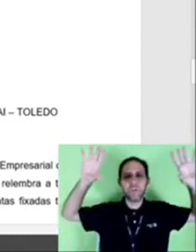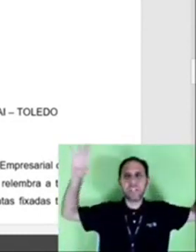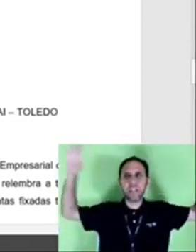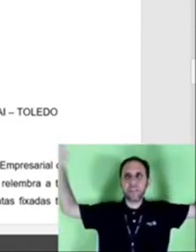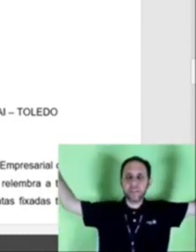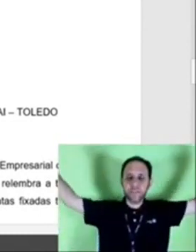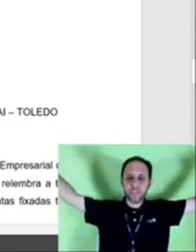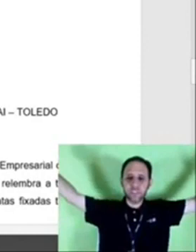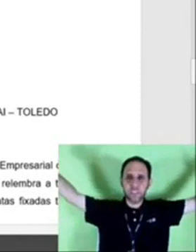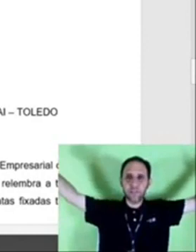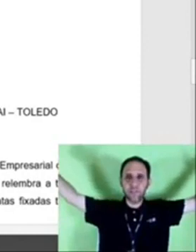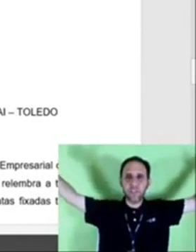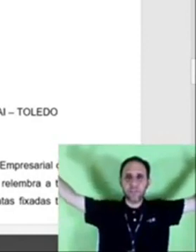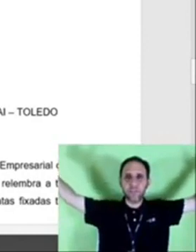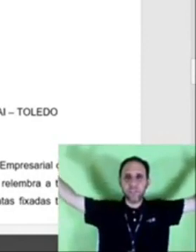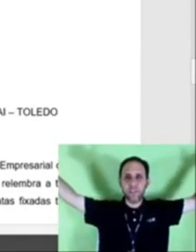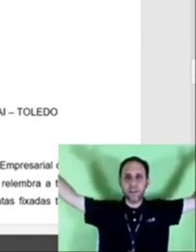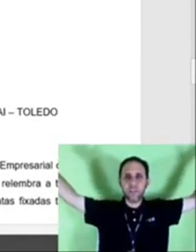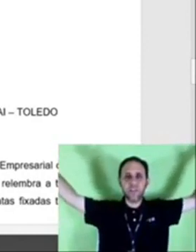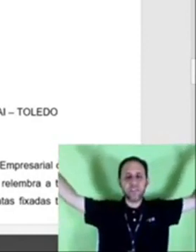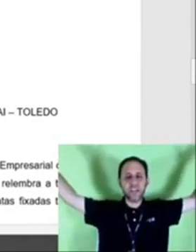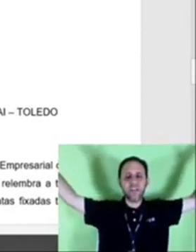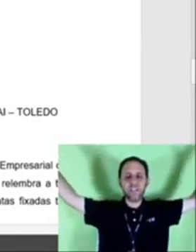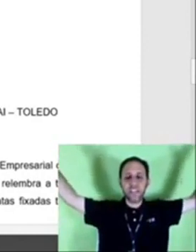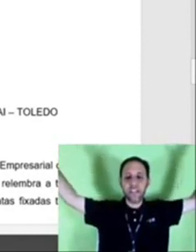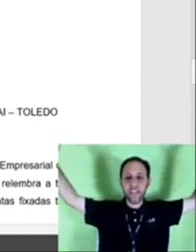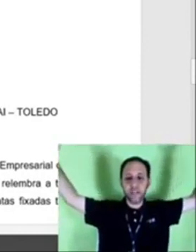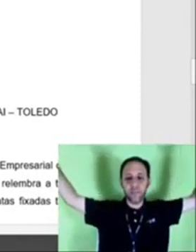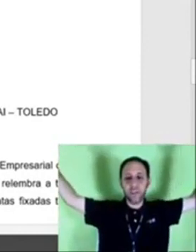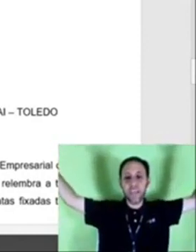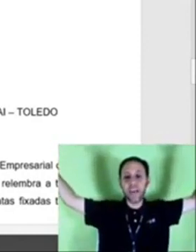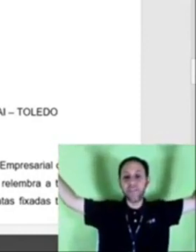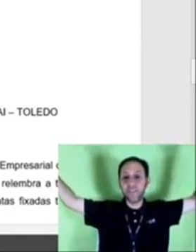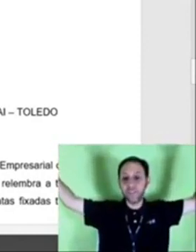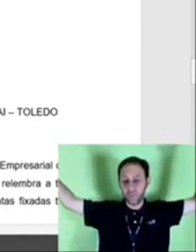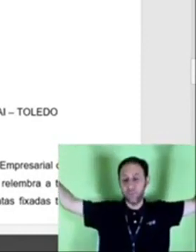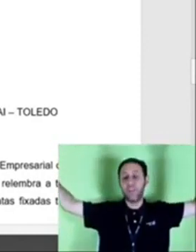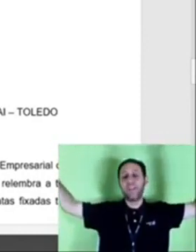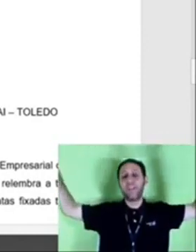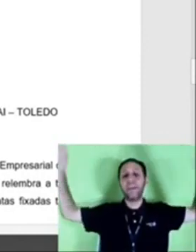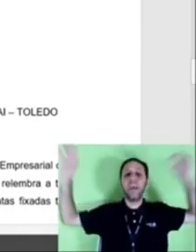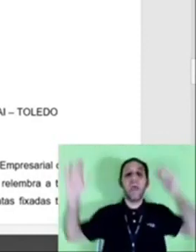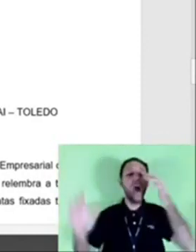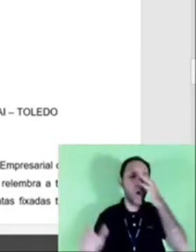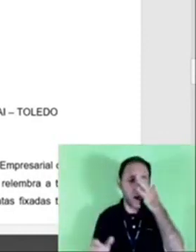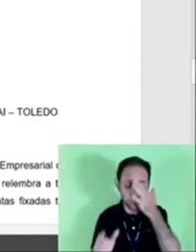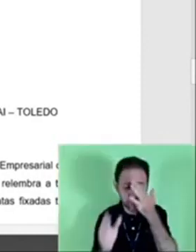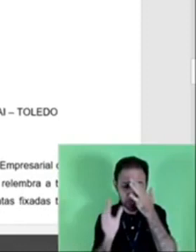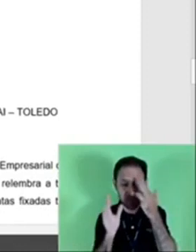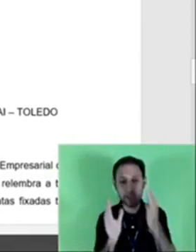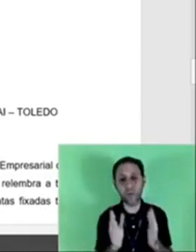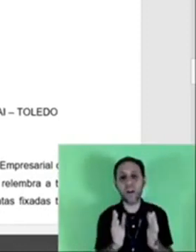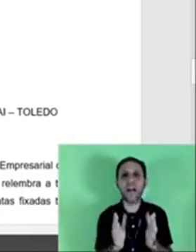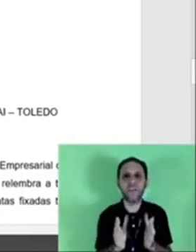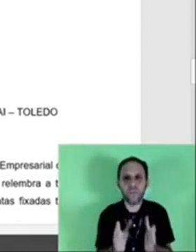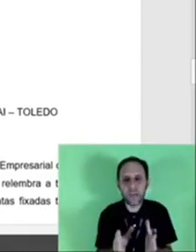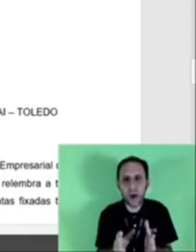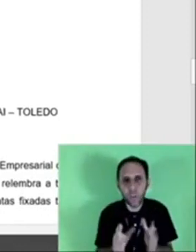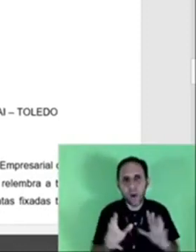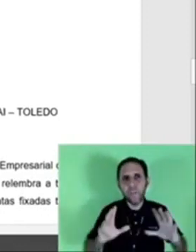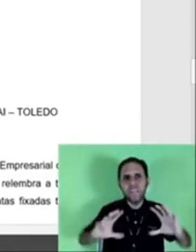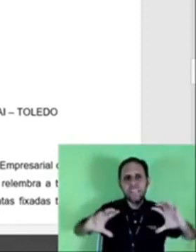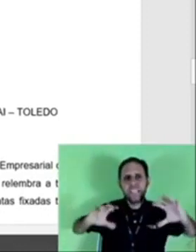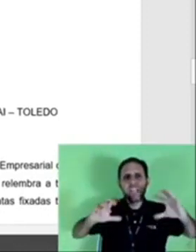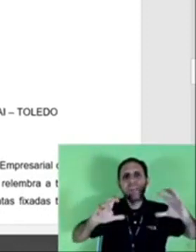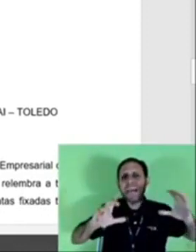escrever um aviso escreve aviso assim na folha toda a única coisa que ele consegue ler na folha é aviso é óbvio que se vai colocar no